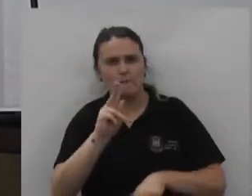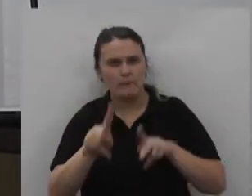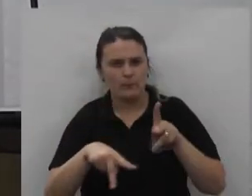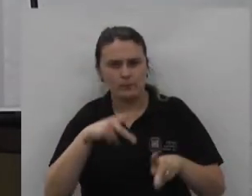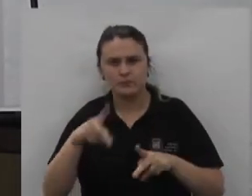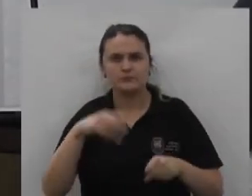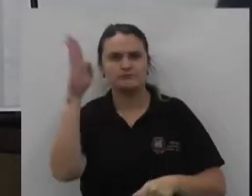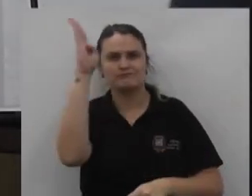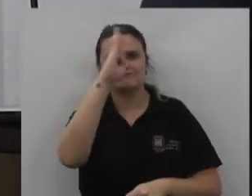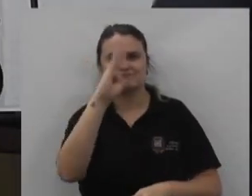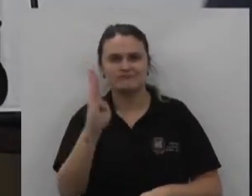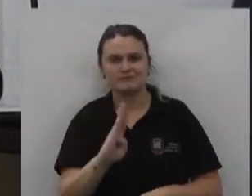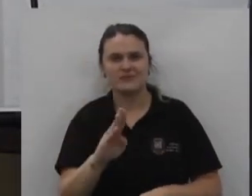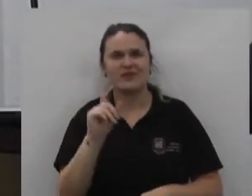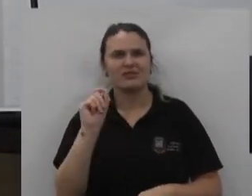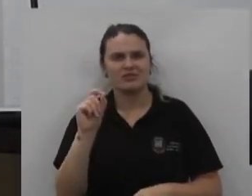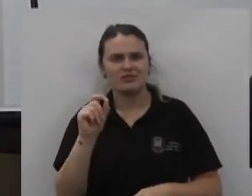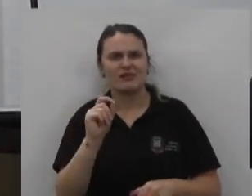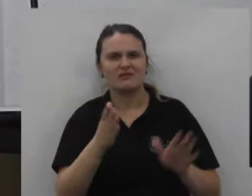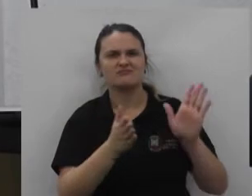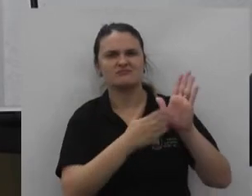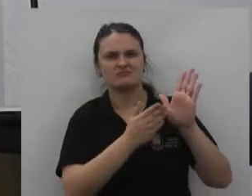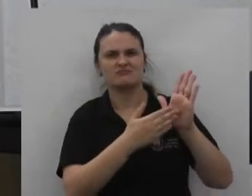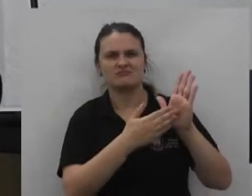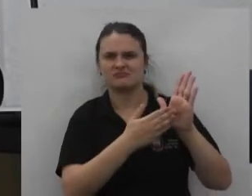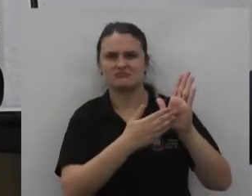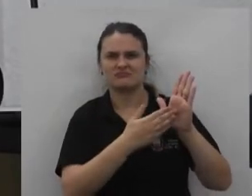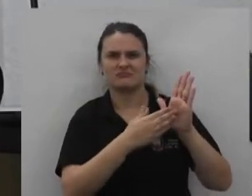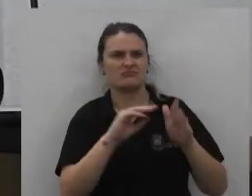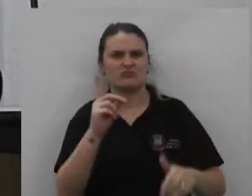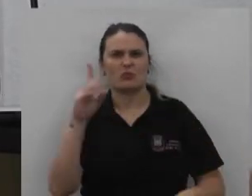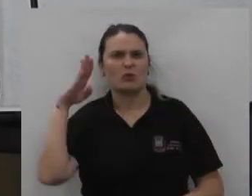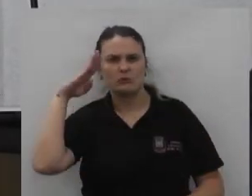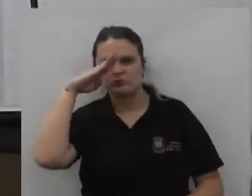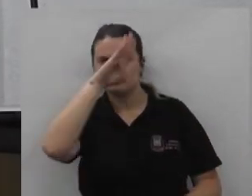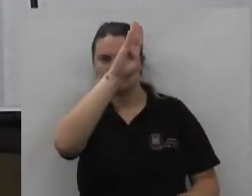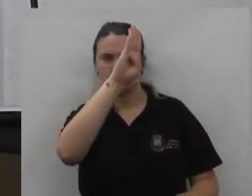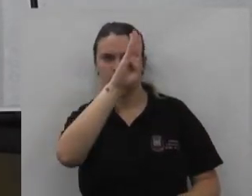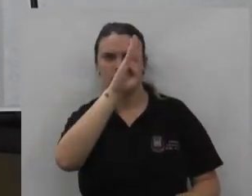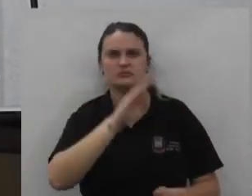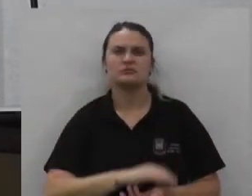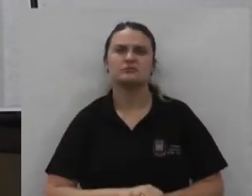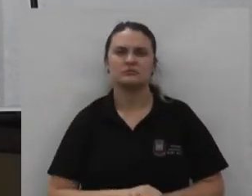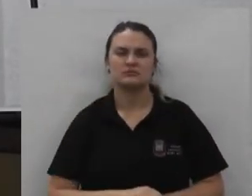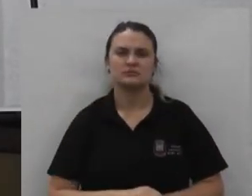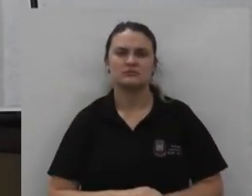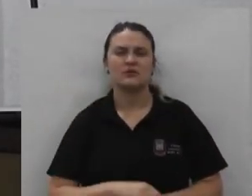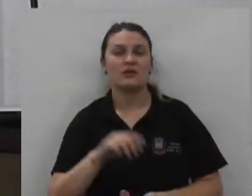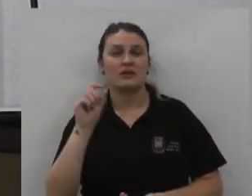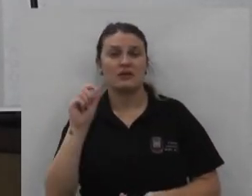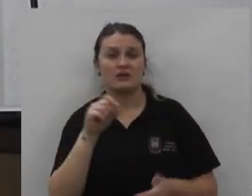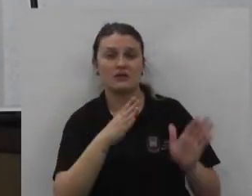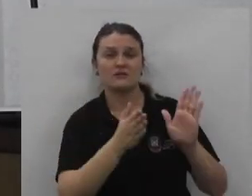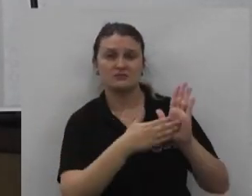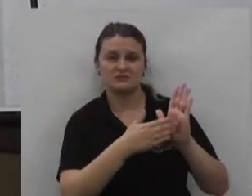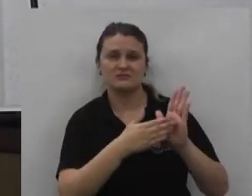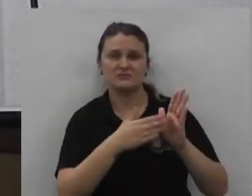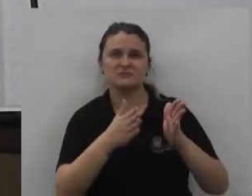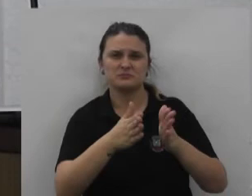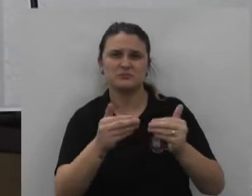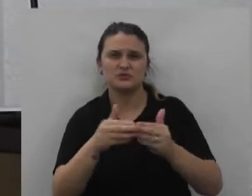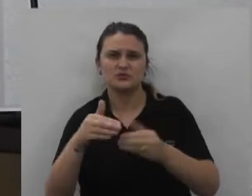povo brasileiro que quem fez campanha não foi Jair Bolsonaro quem fez a